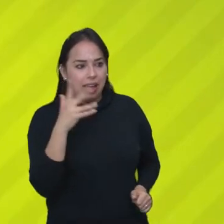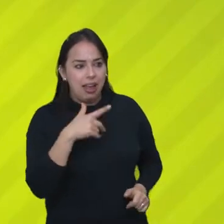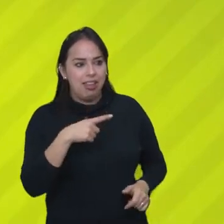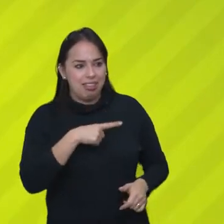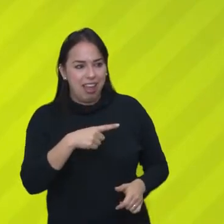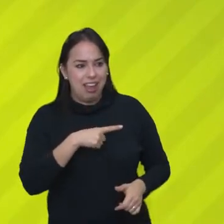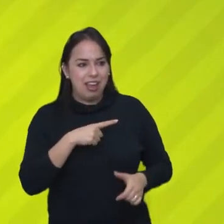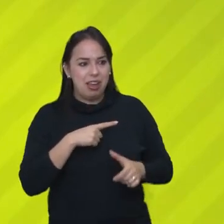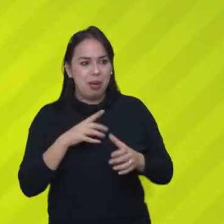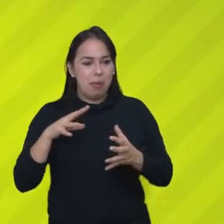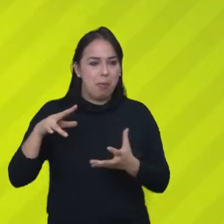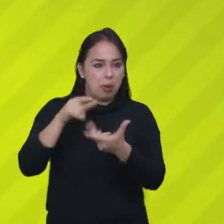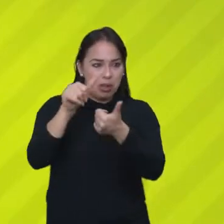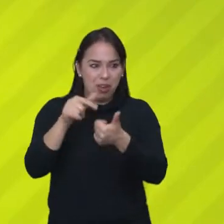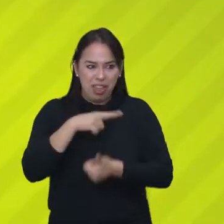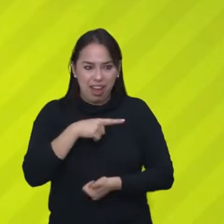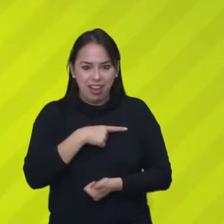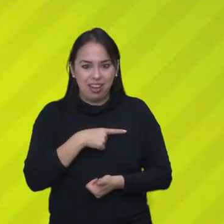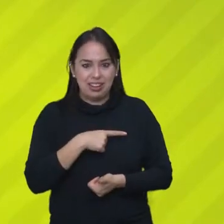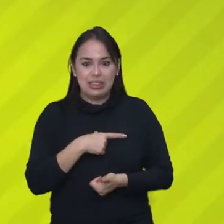tem liberta? Tem. E mundial?